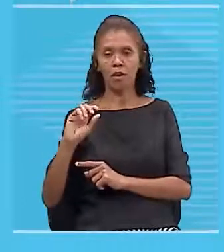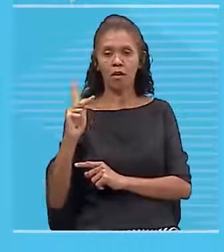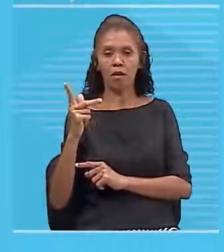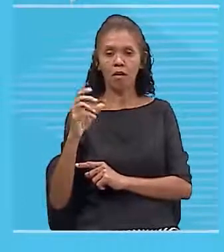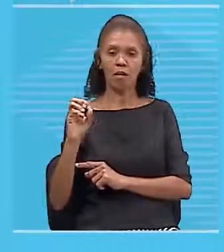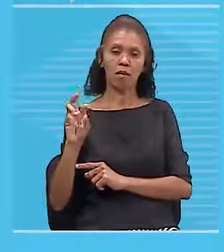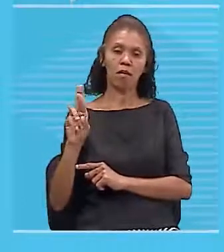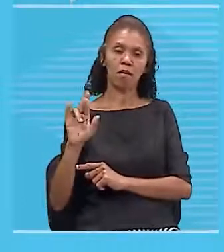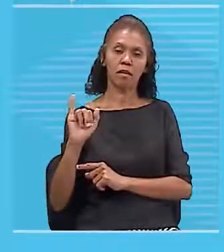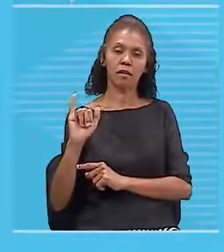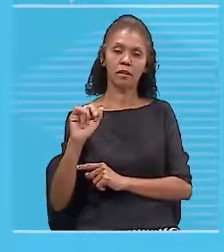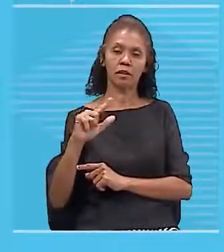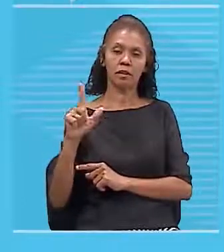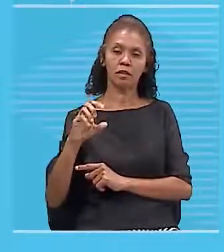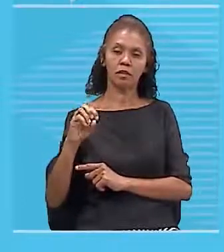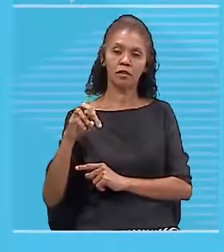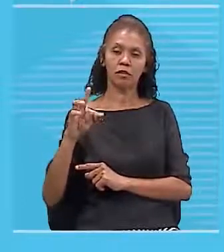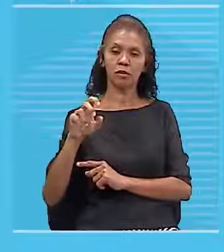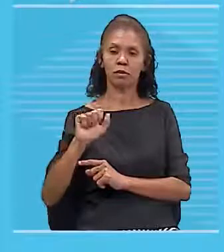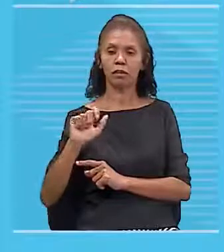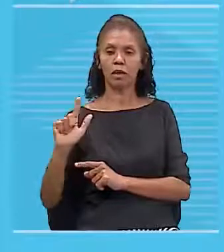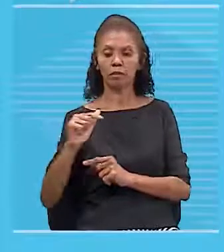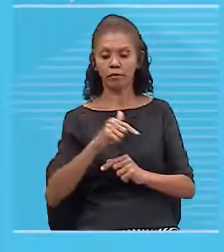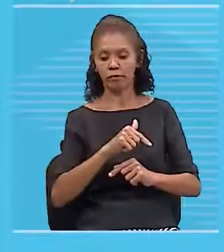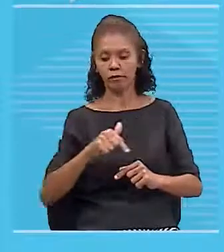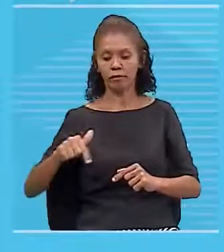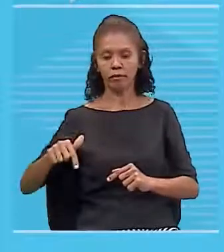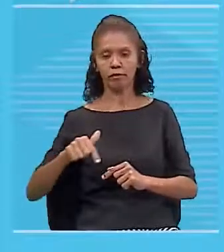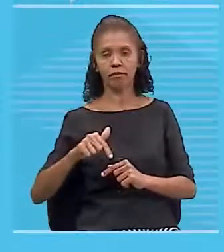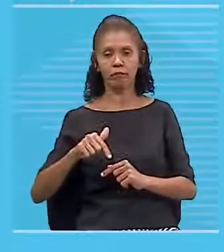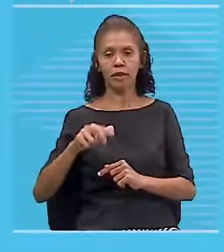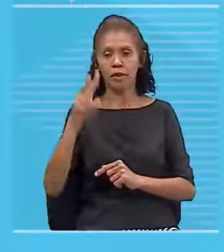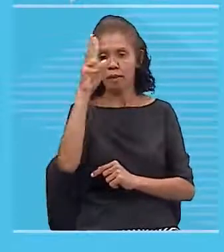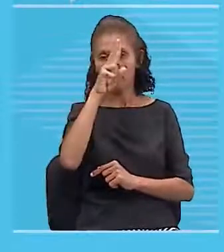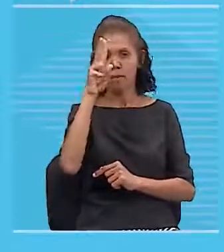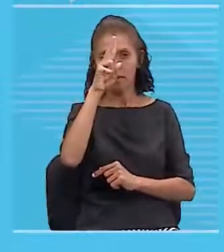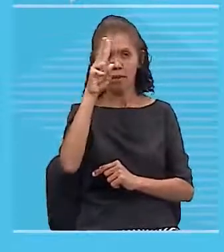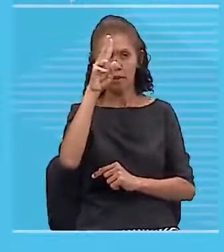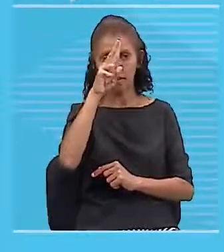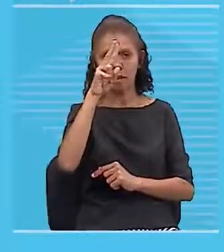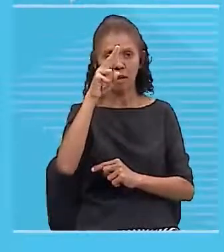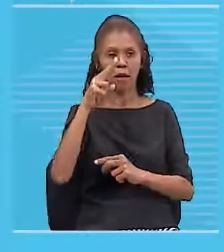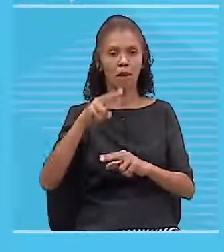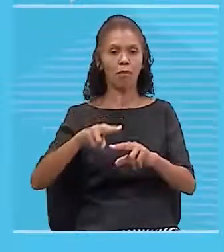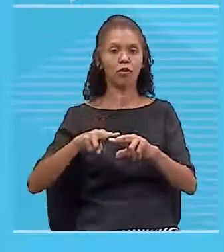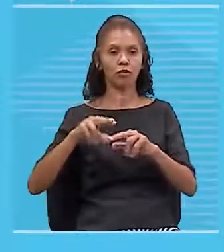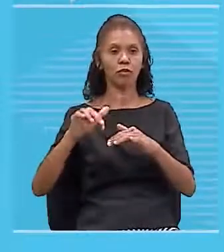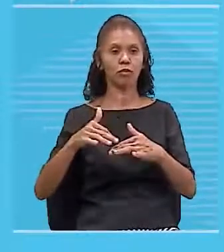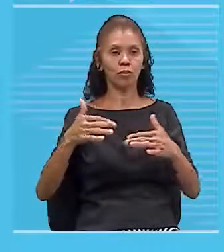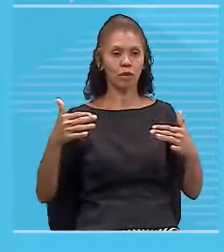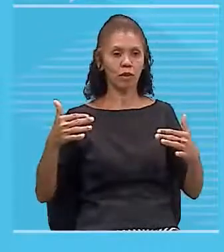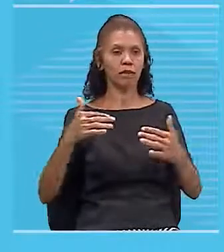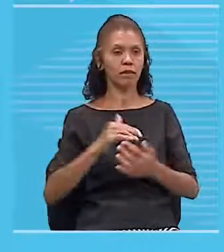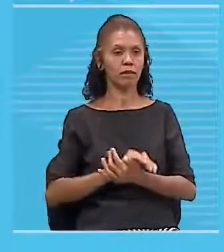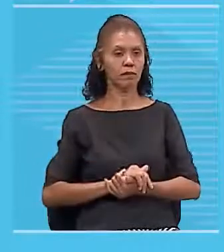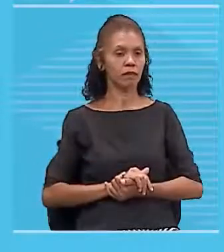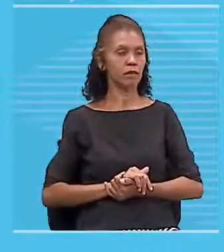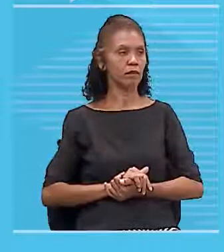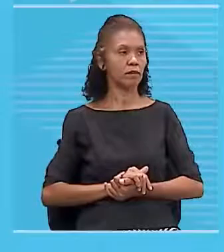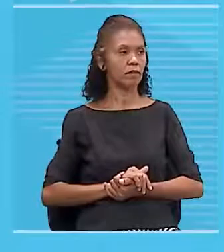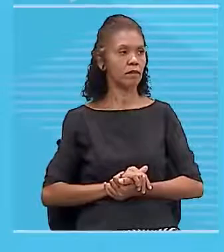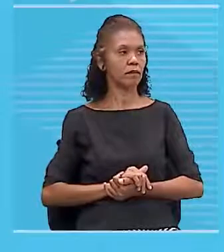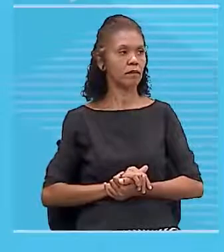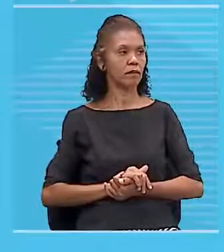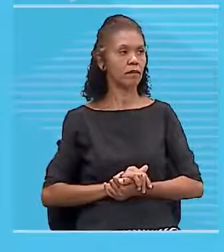vertical? Porque o campo magnético, ele sempre vai